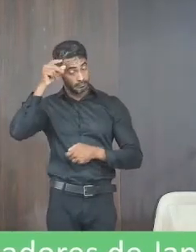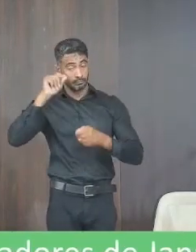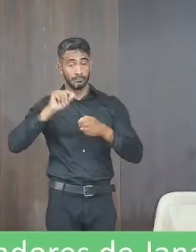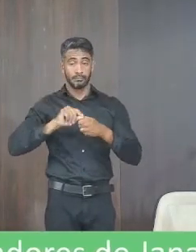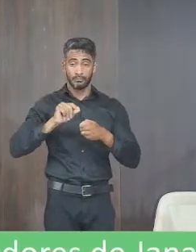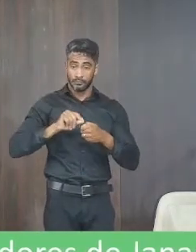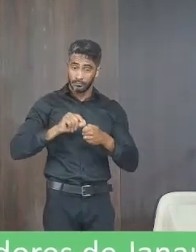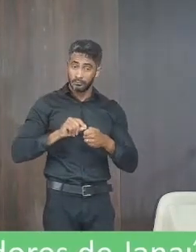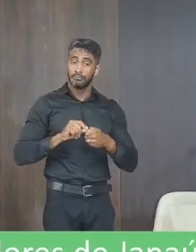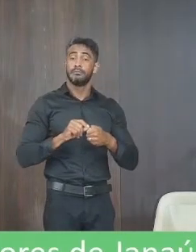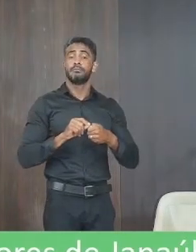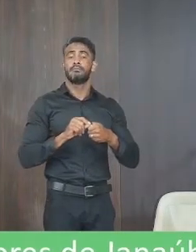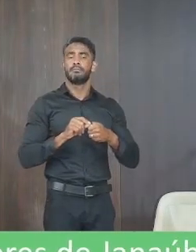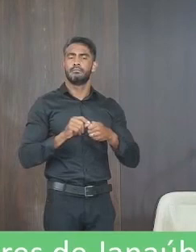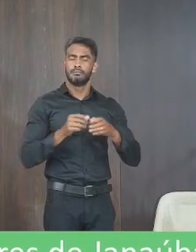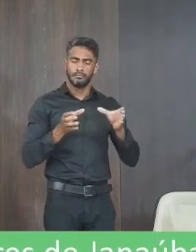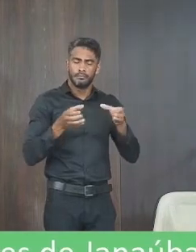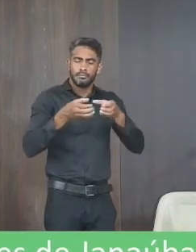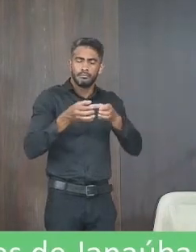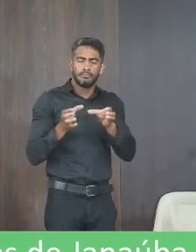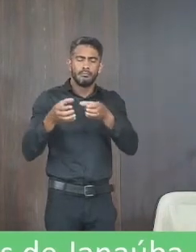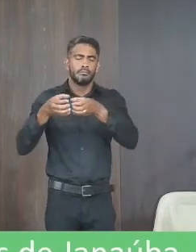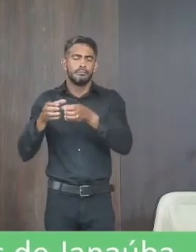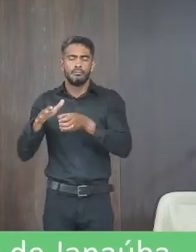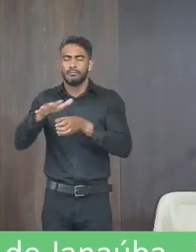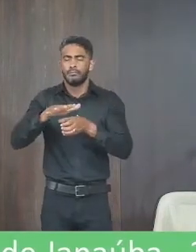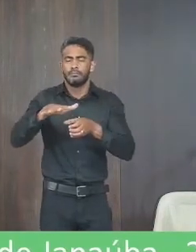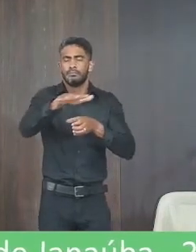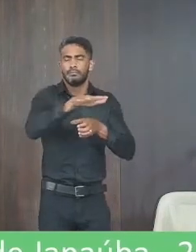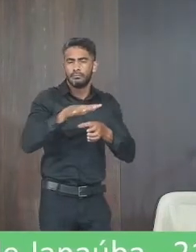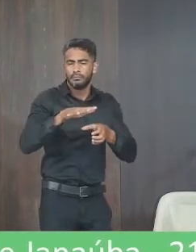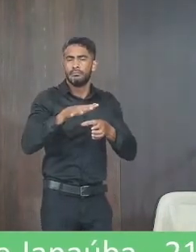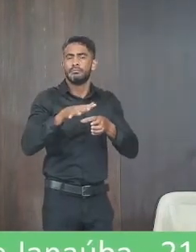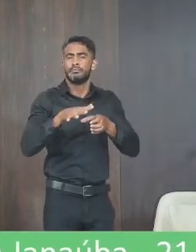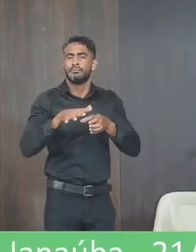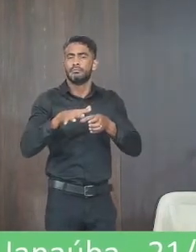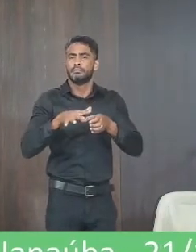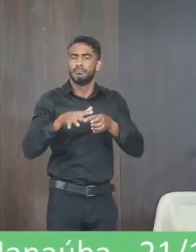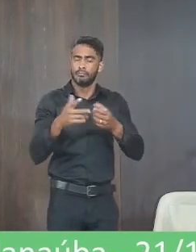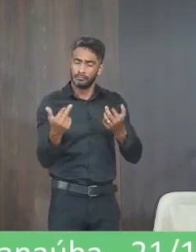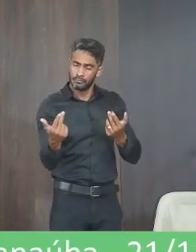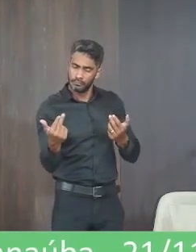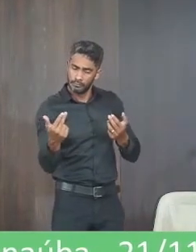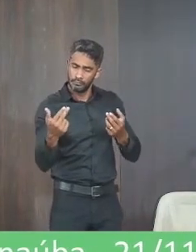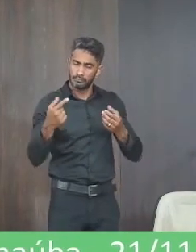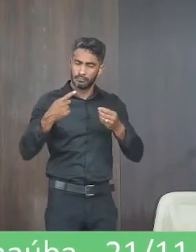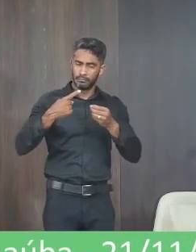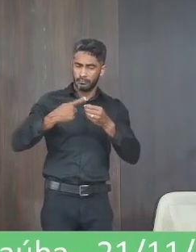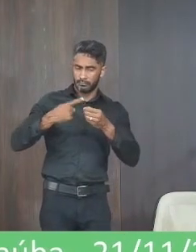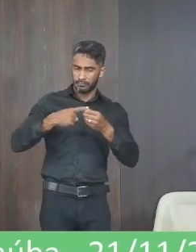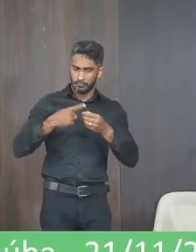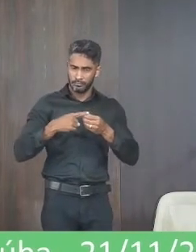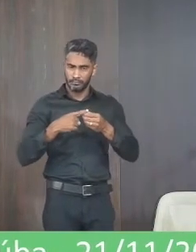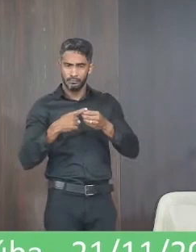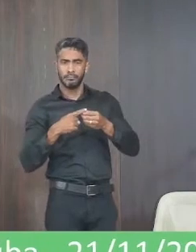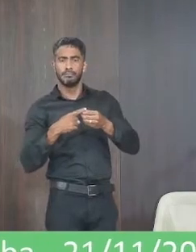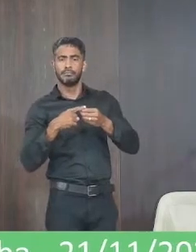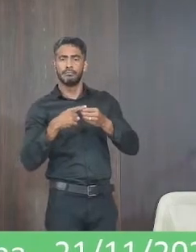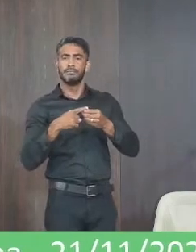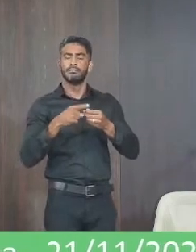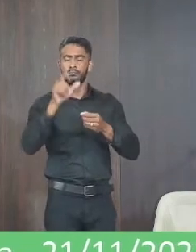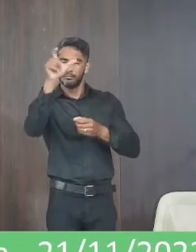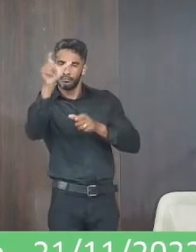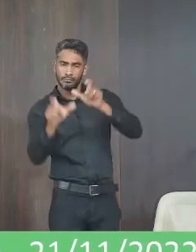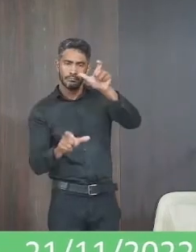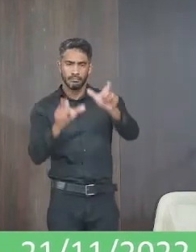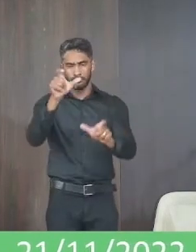os distritos vilas e povoados de infraestrutura similar à urbana visando a fixação do homem em sua origem